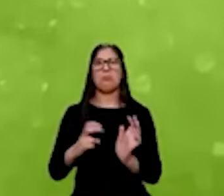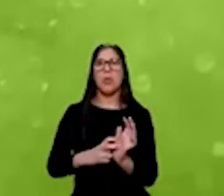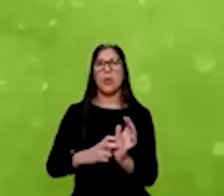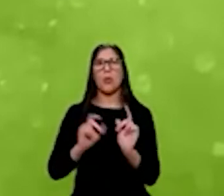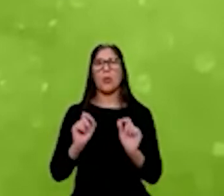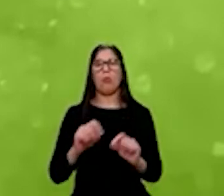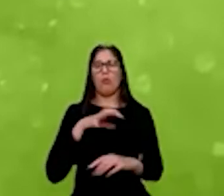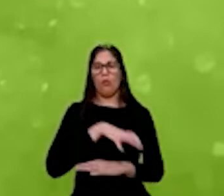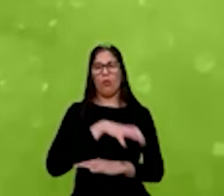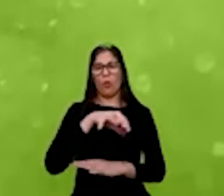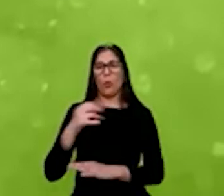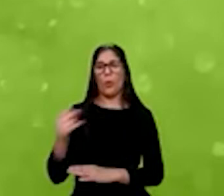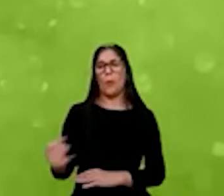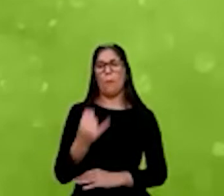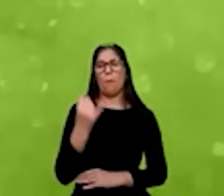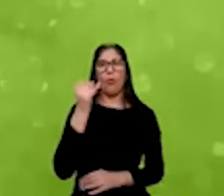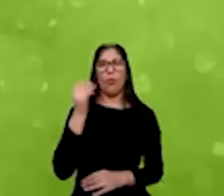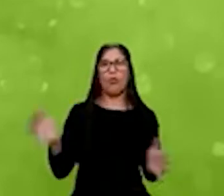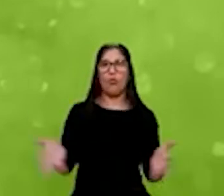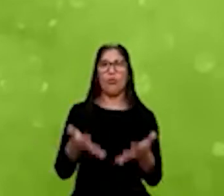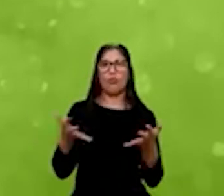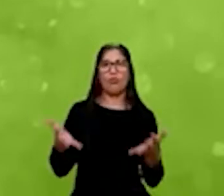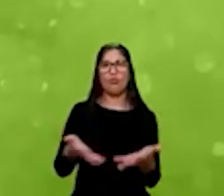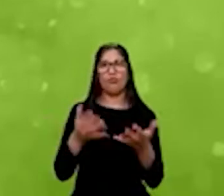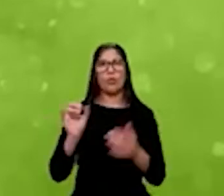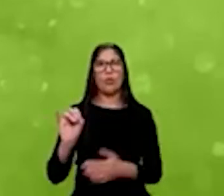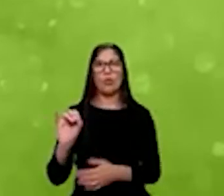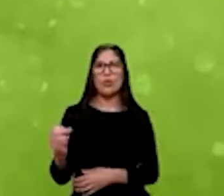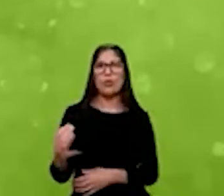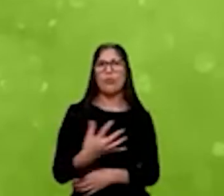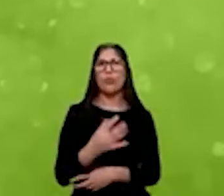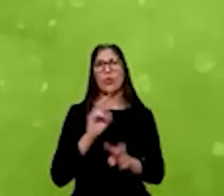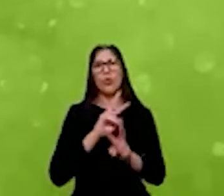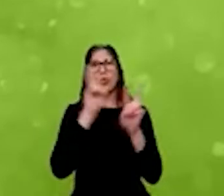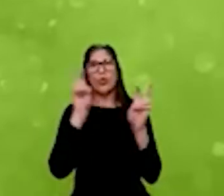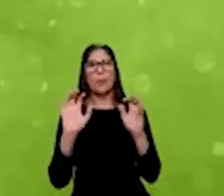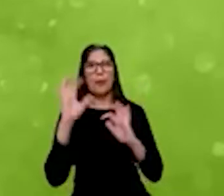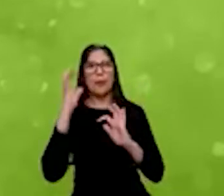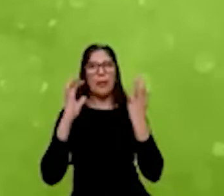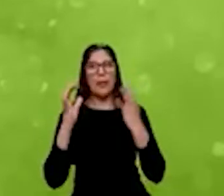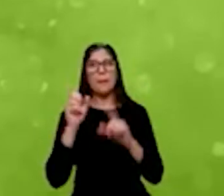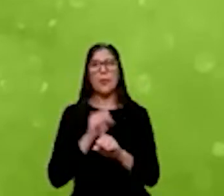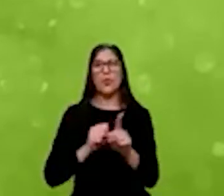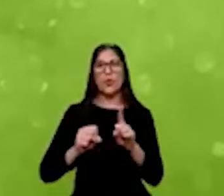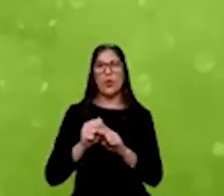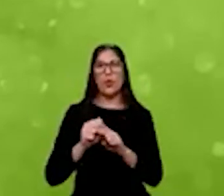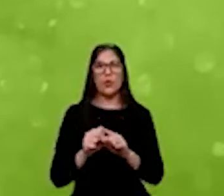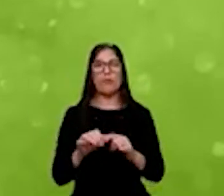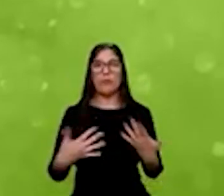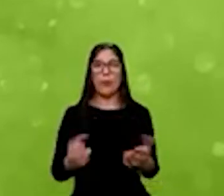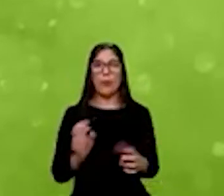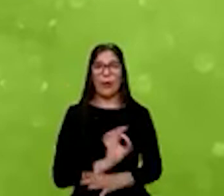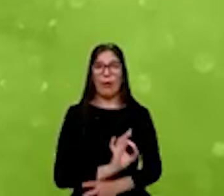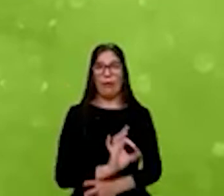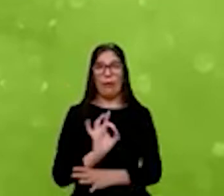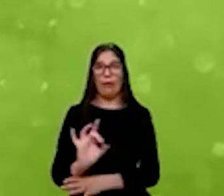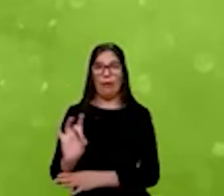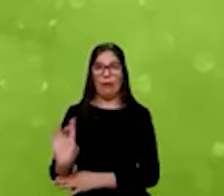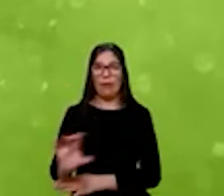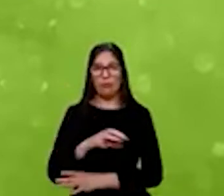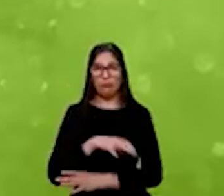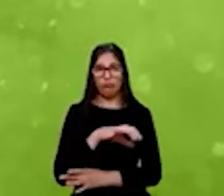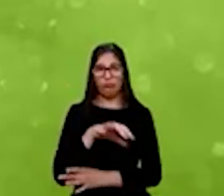inovações, para endereçar as questões climáticas, sociais. E de cada um desses setores, o banco também tem